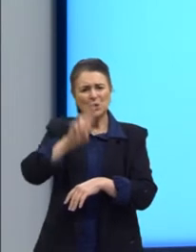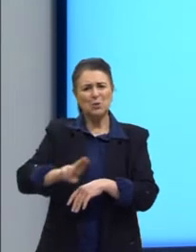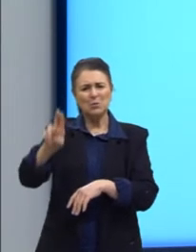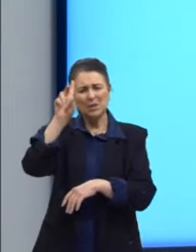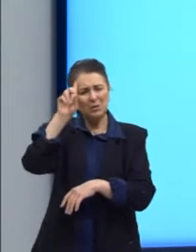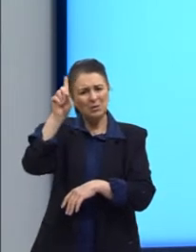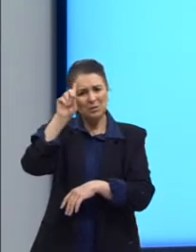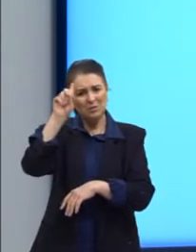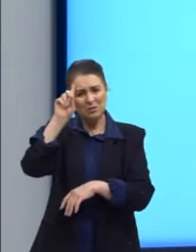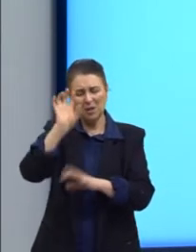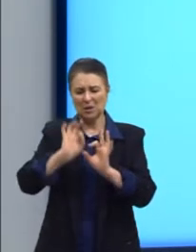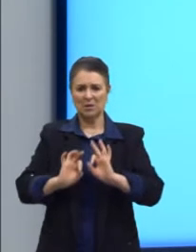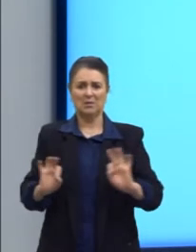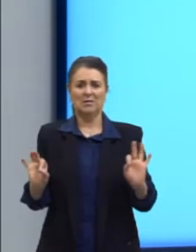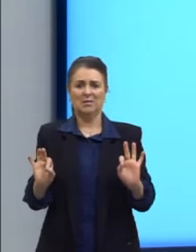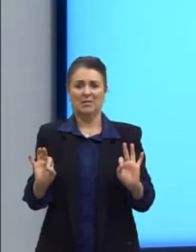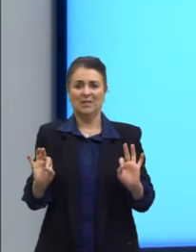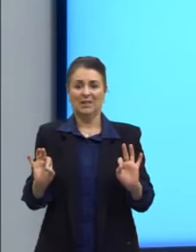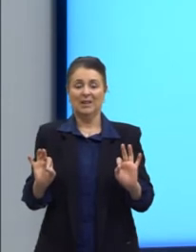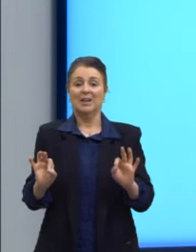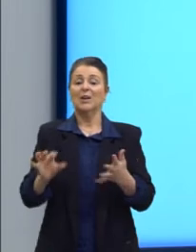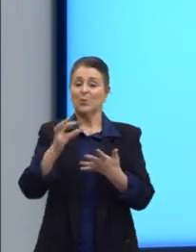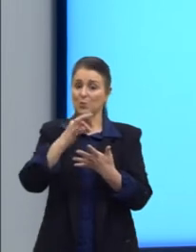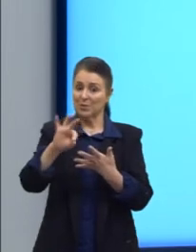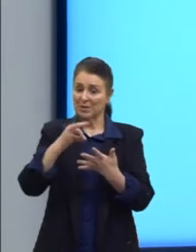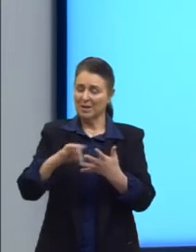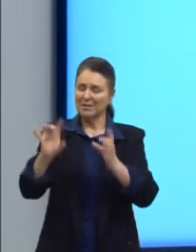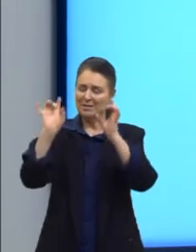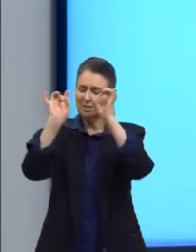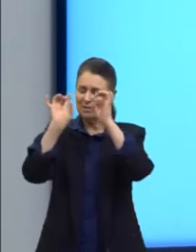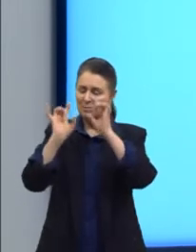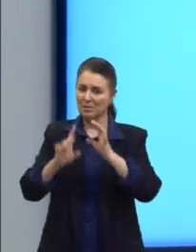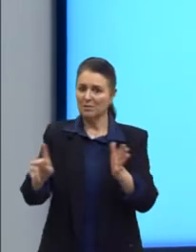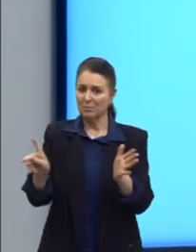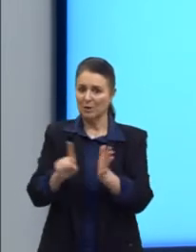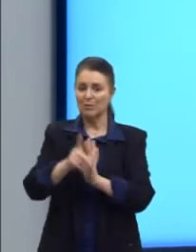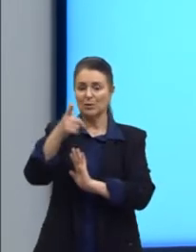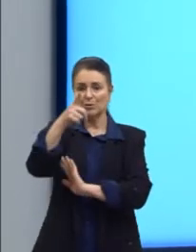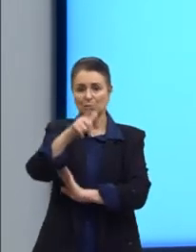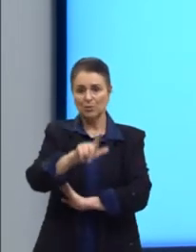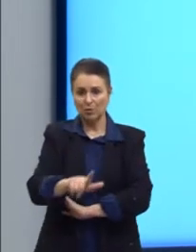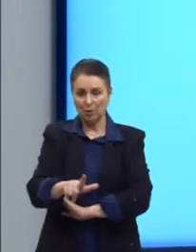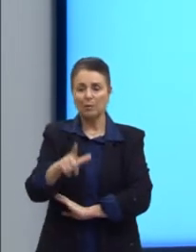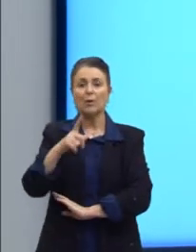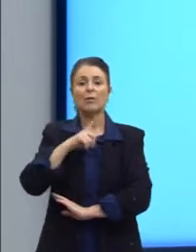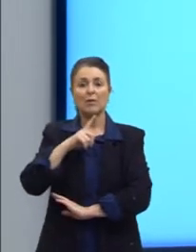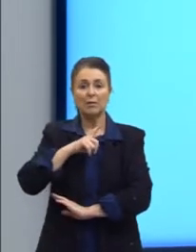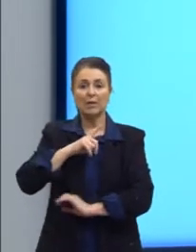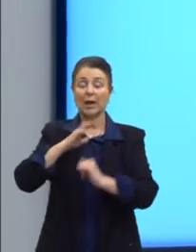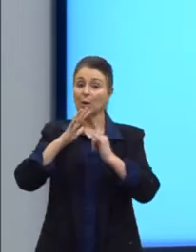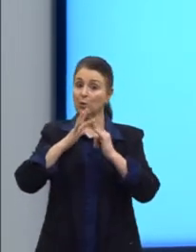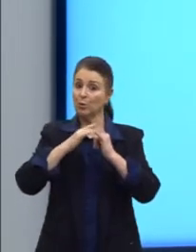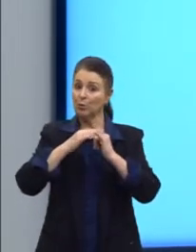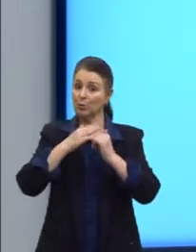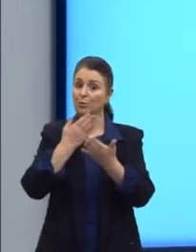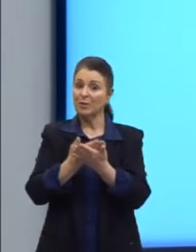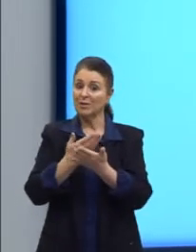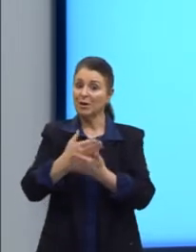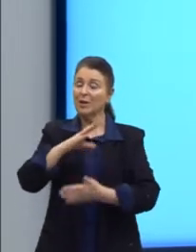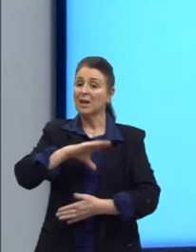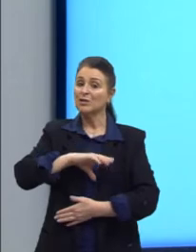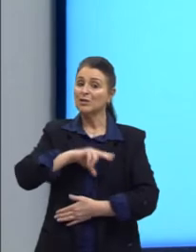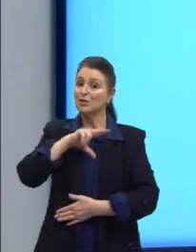E tudo isso com detalhes específicos, mais uma vez, tem disponível para ti no canal do YouTube e nas aulas de língua